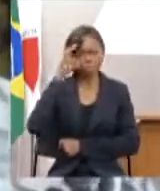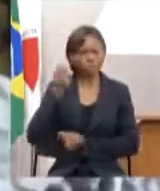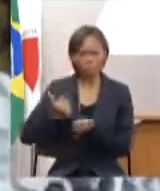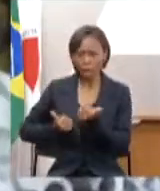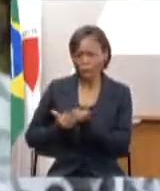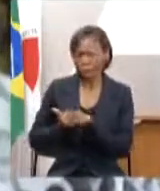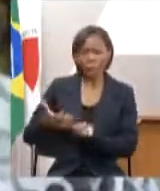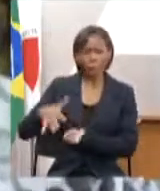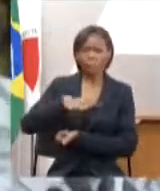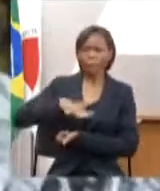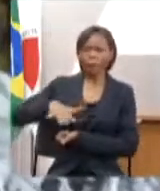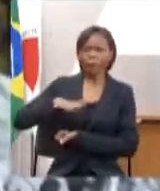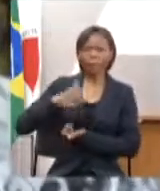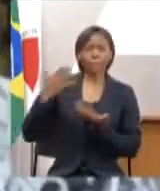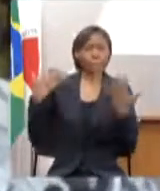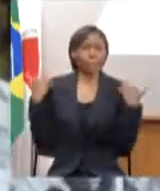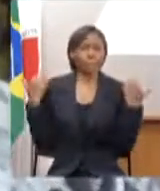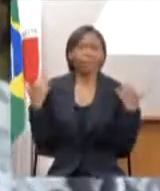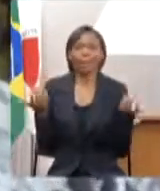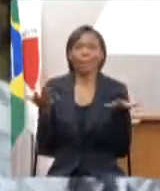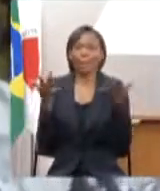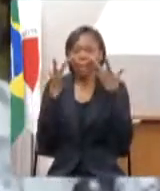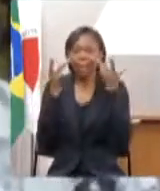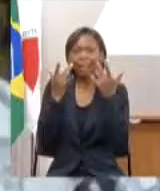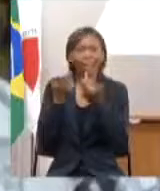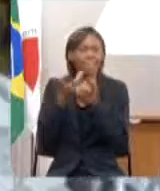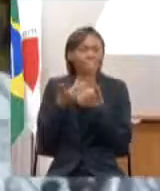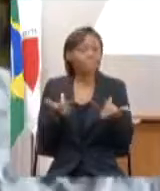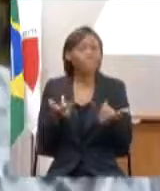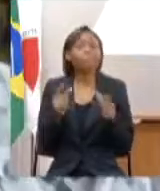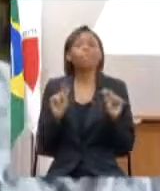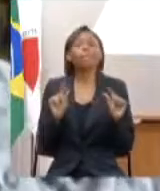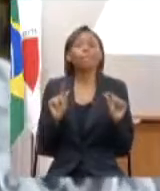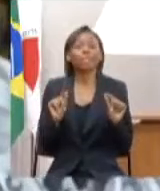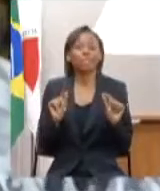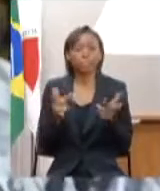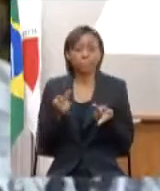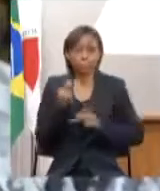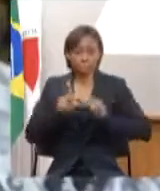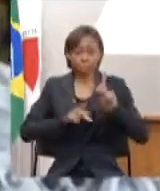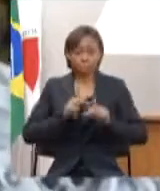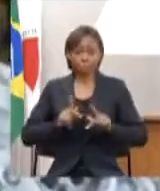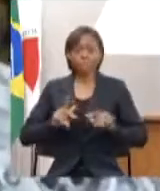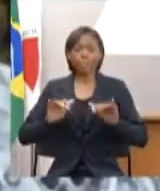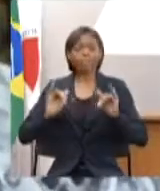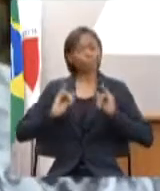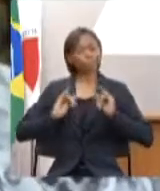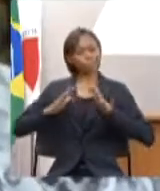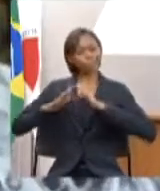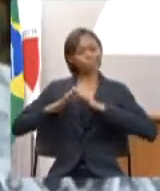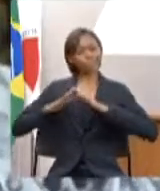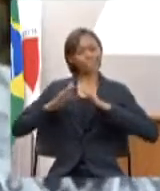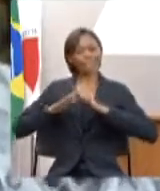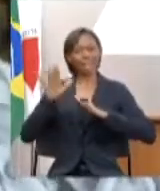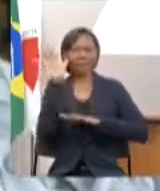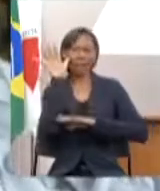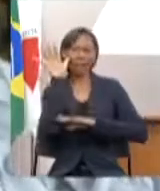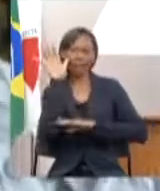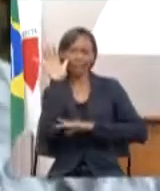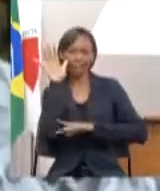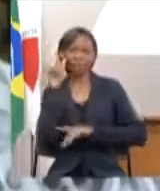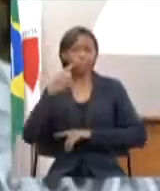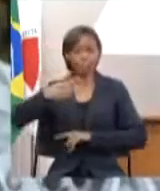entretenimento para que as pessoas conseguissem ficar em casa passar esse momento de pandemia então o nosso trabalho é de